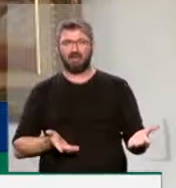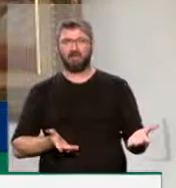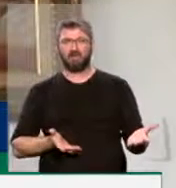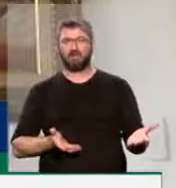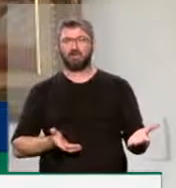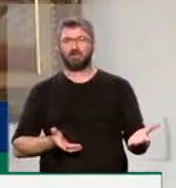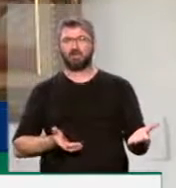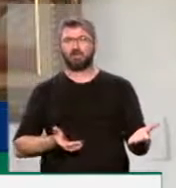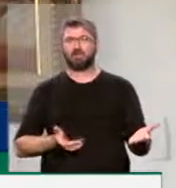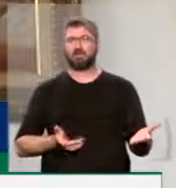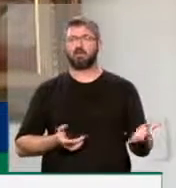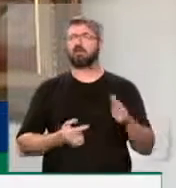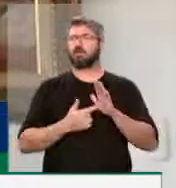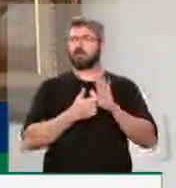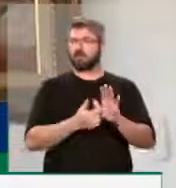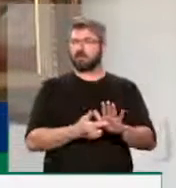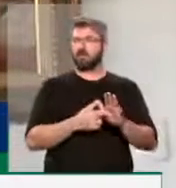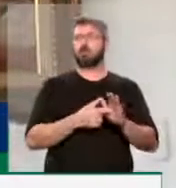exatamente essa atitude